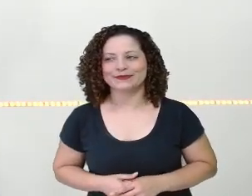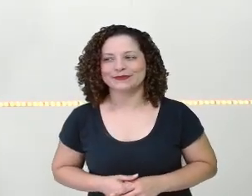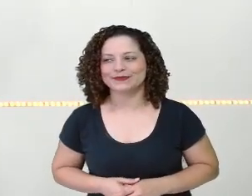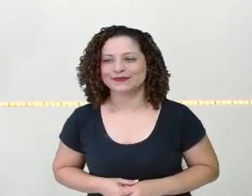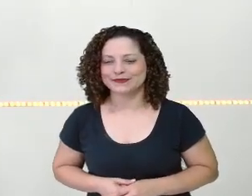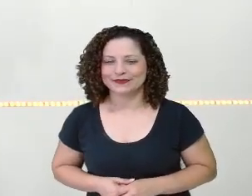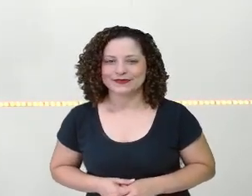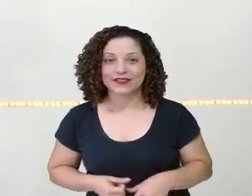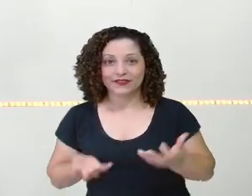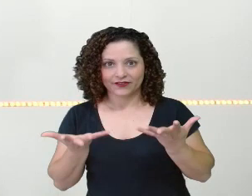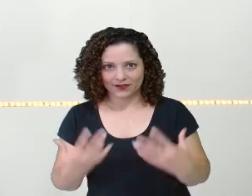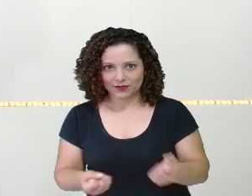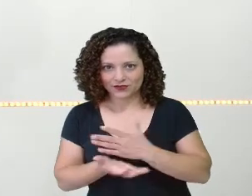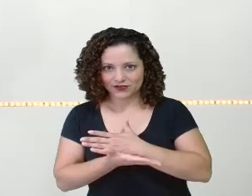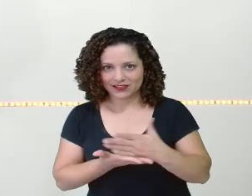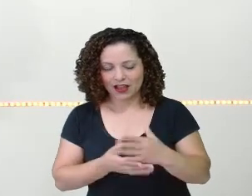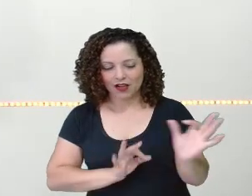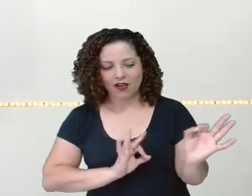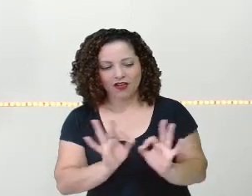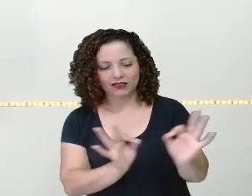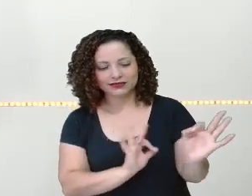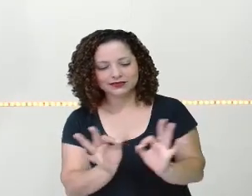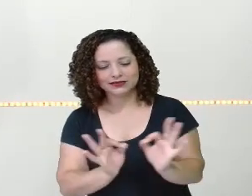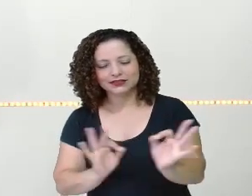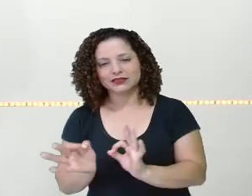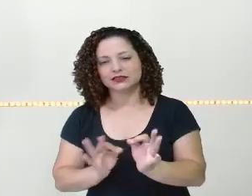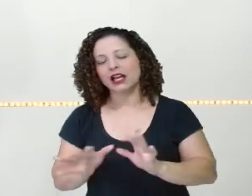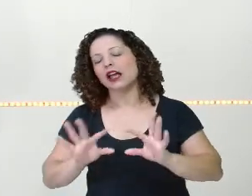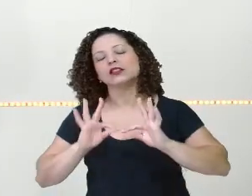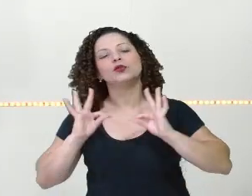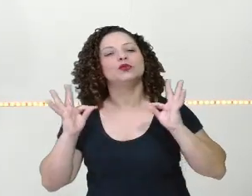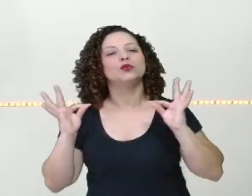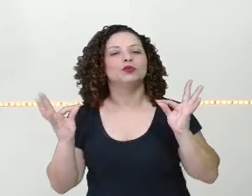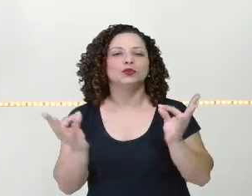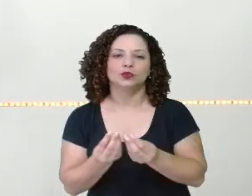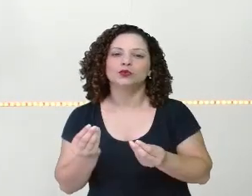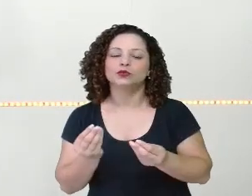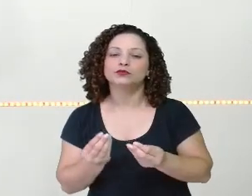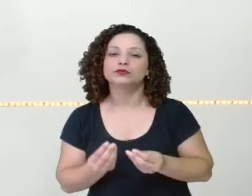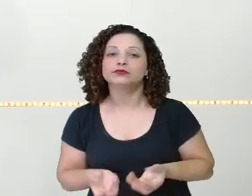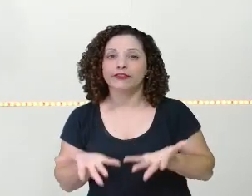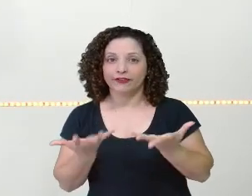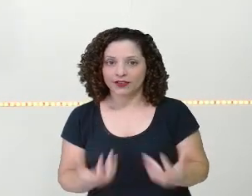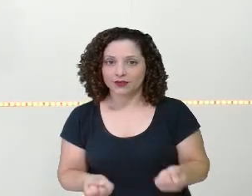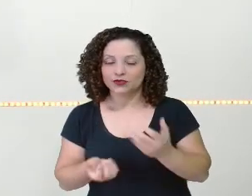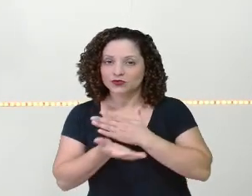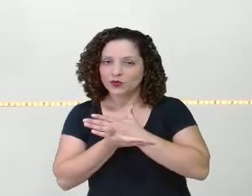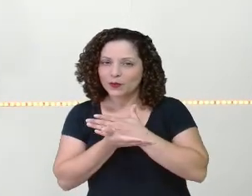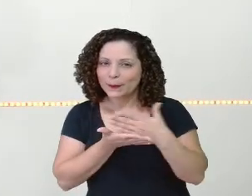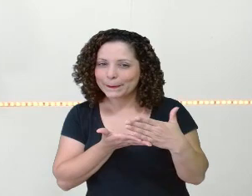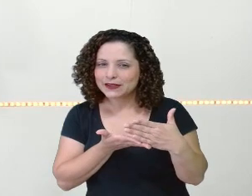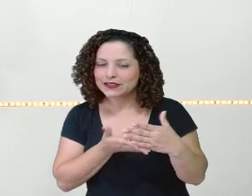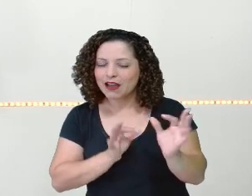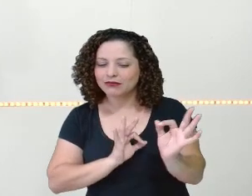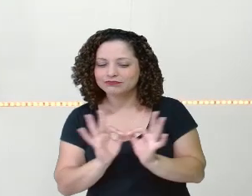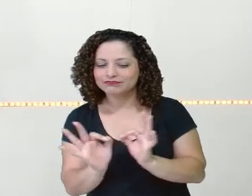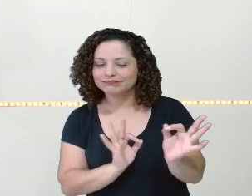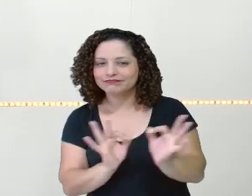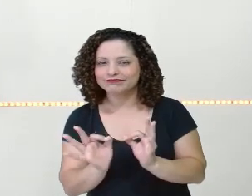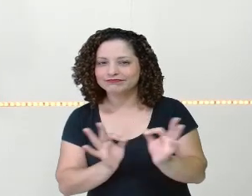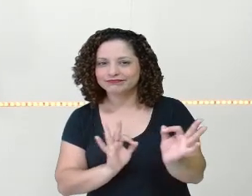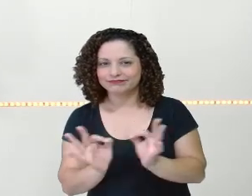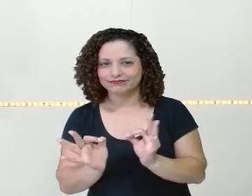Então, vamos lá! Se organiza, separa todo o material, porque a gente vai começar, não é? Essa